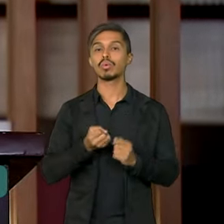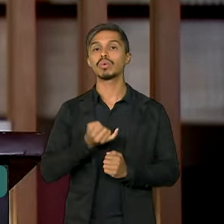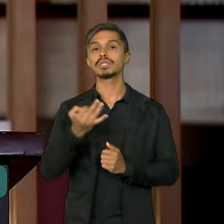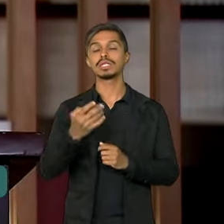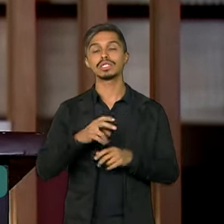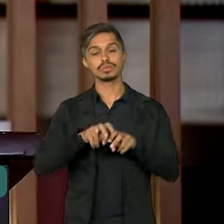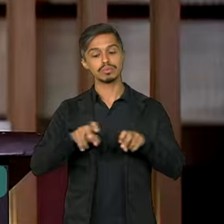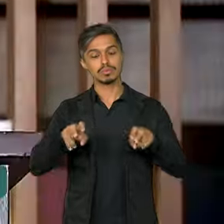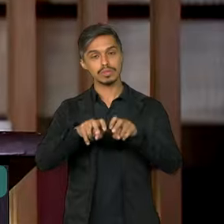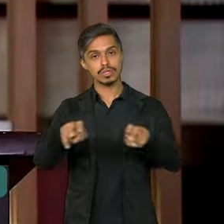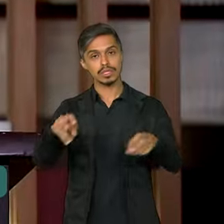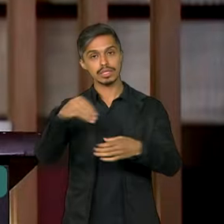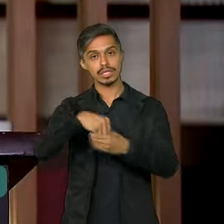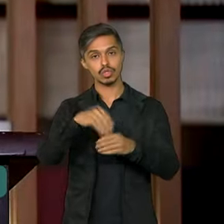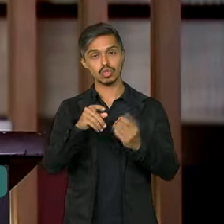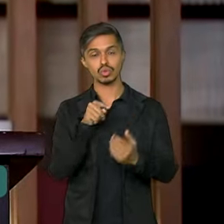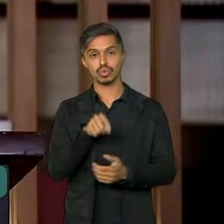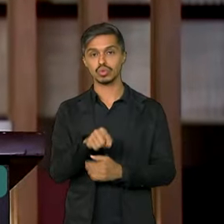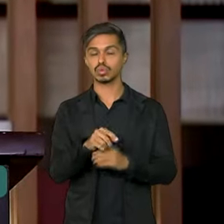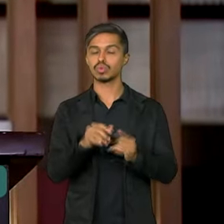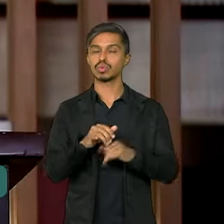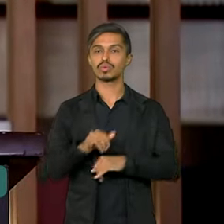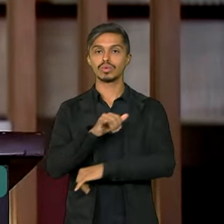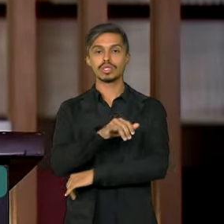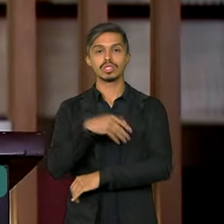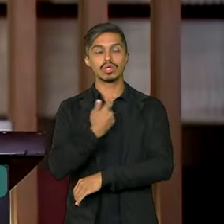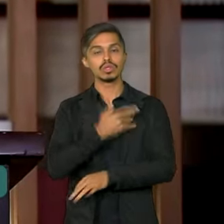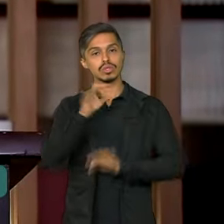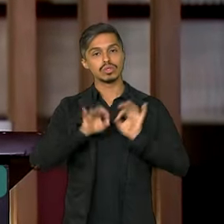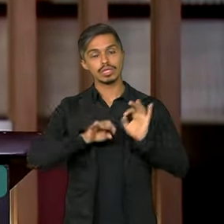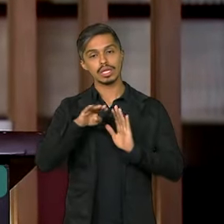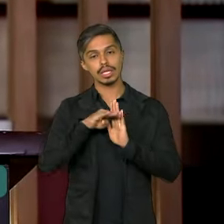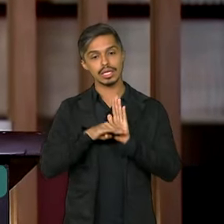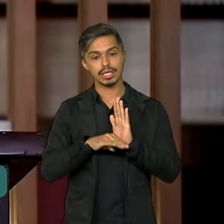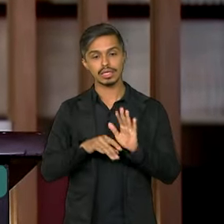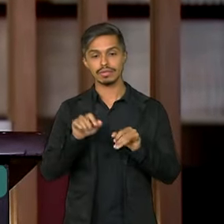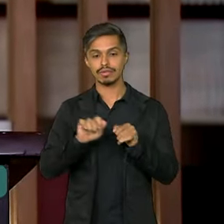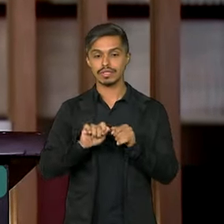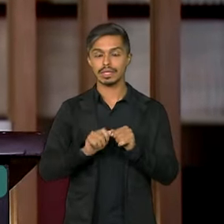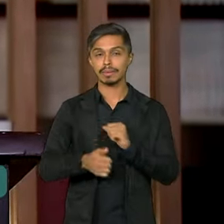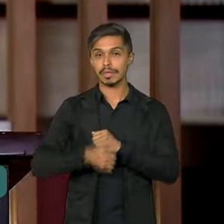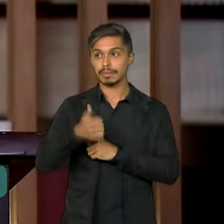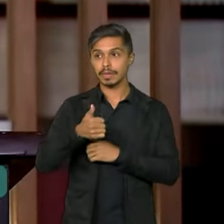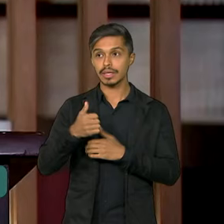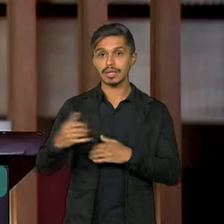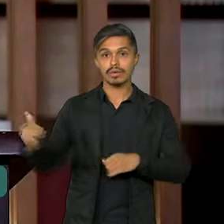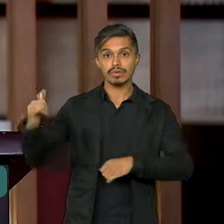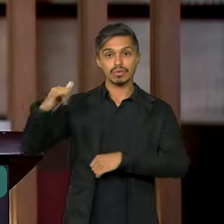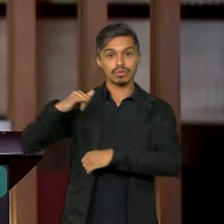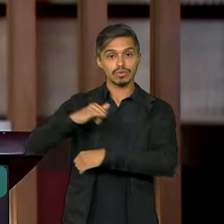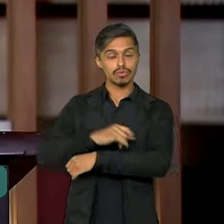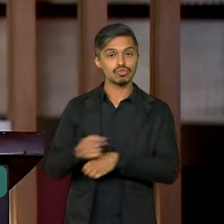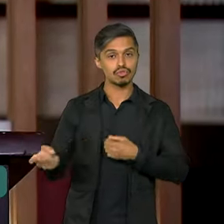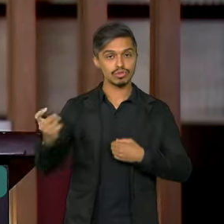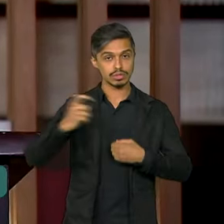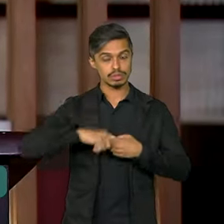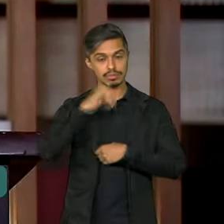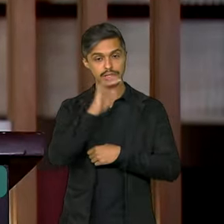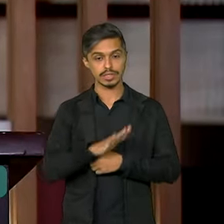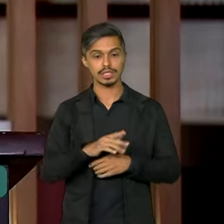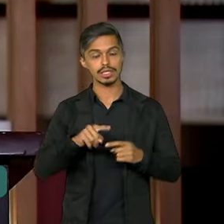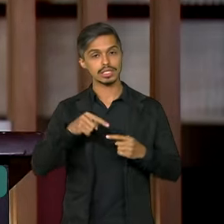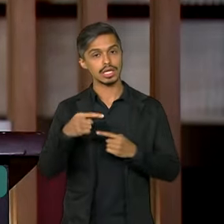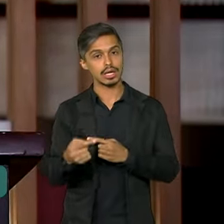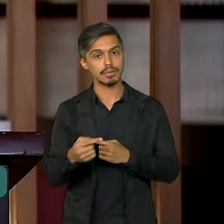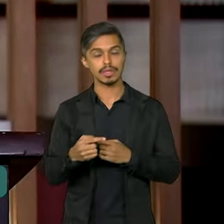nos aviões, estamos trabalhando e organizando as listas para que seja realizado esse primeiro e os seguintes, os subsequentes, na